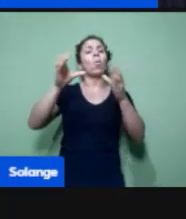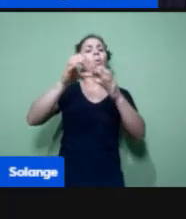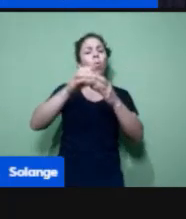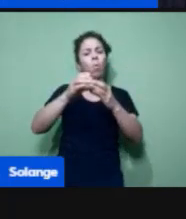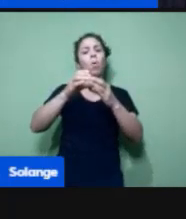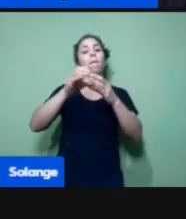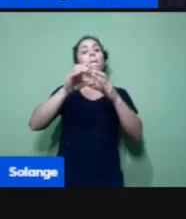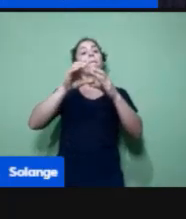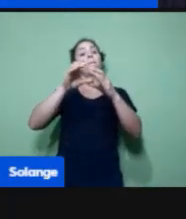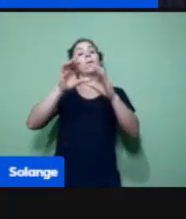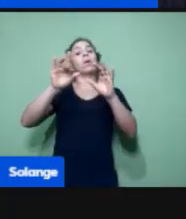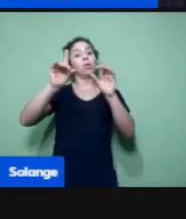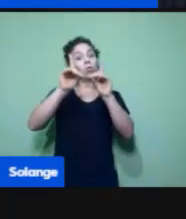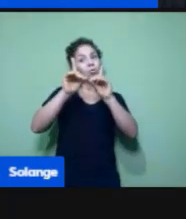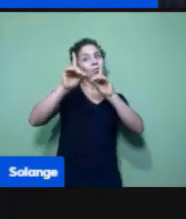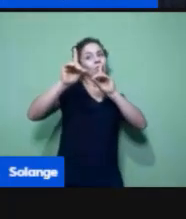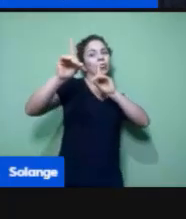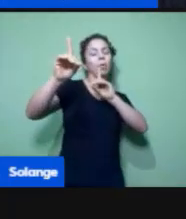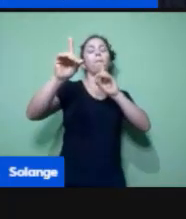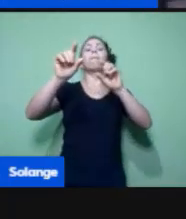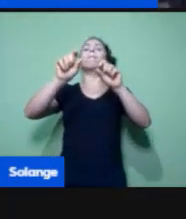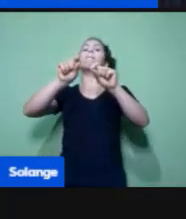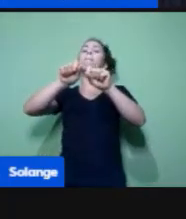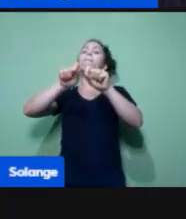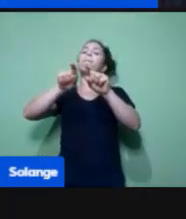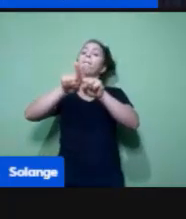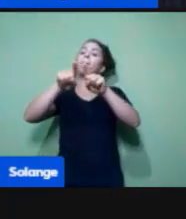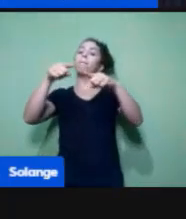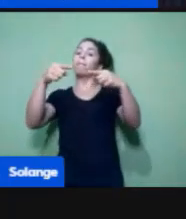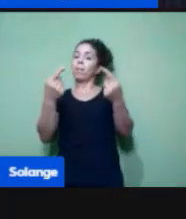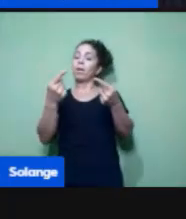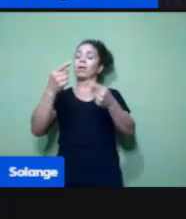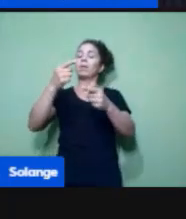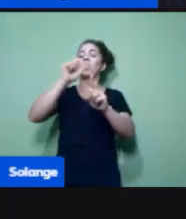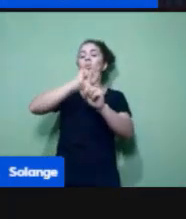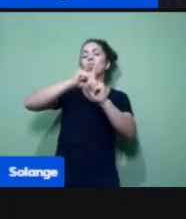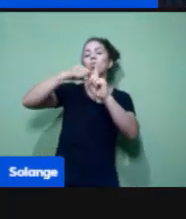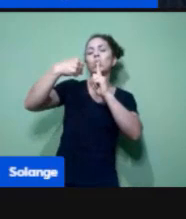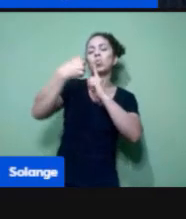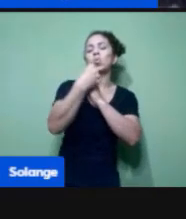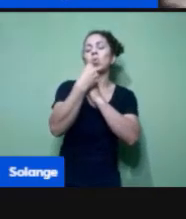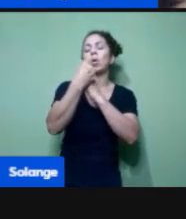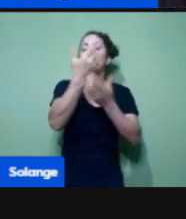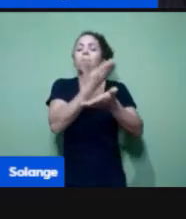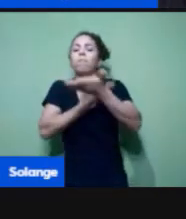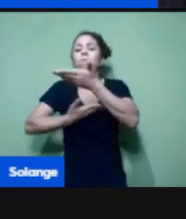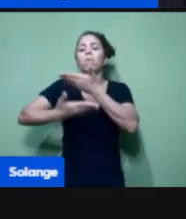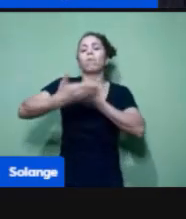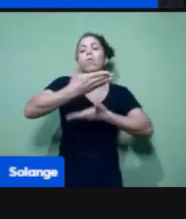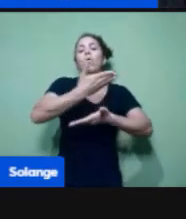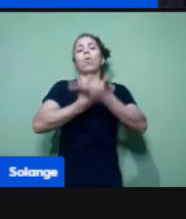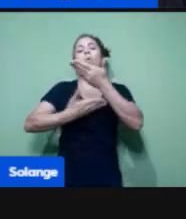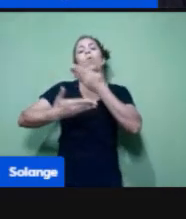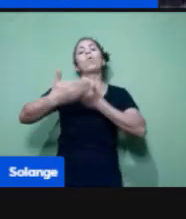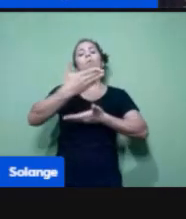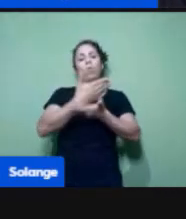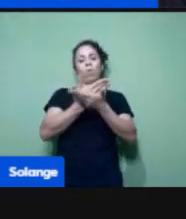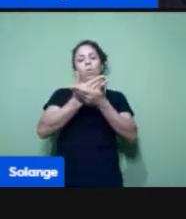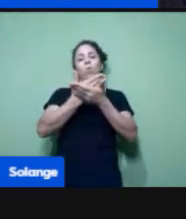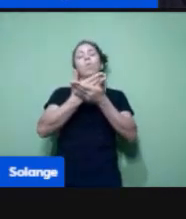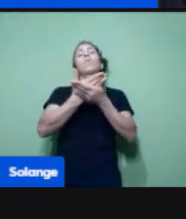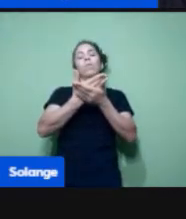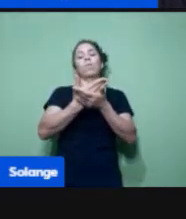distanciada, ele está socialmente envolvido com outras pessoas também. Nós tivemos esse distanciamento social, esse